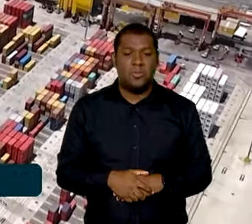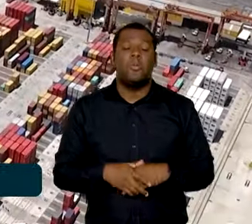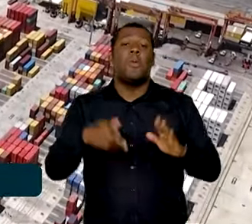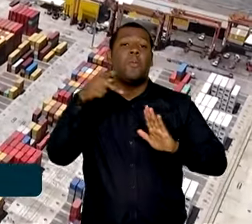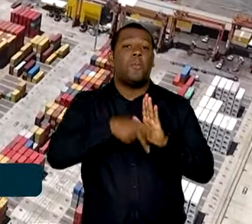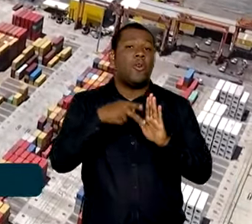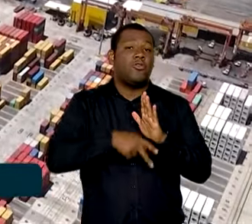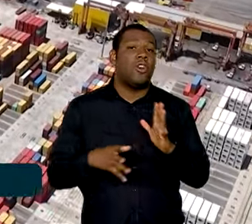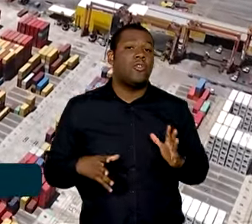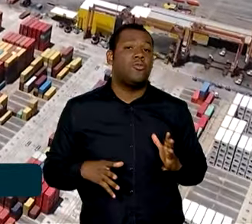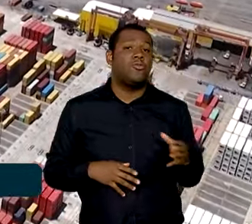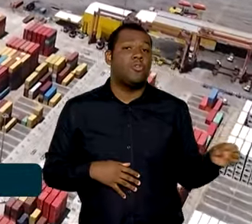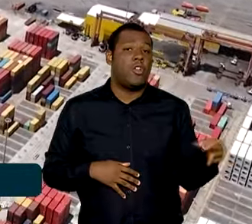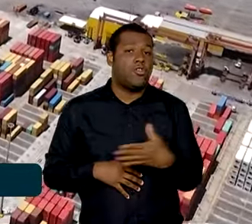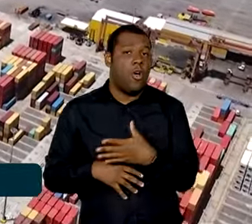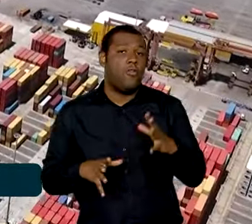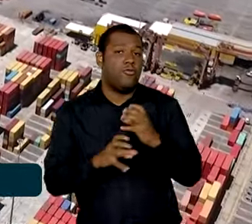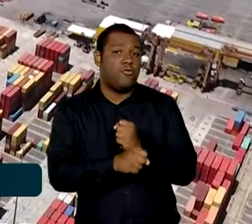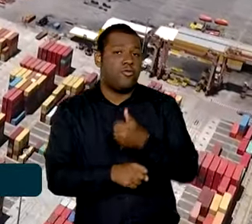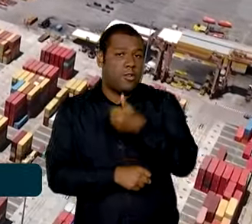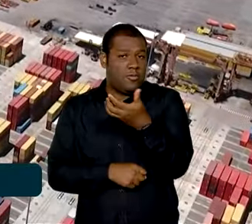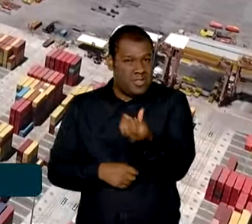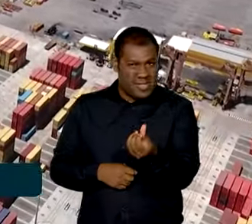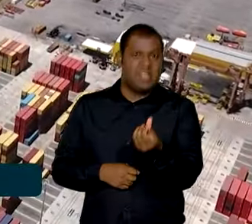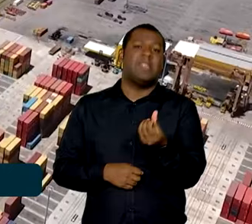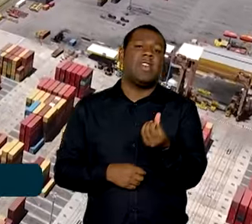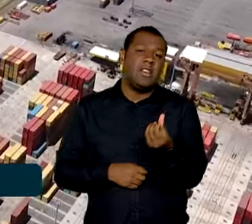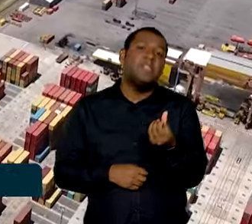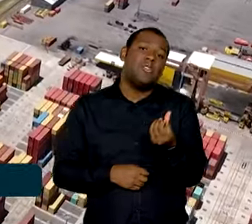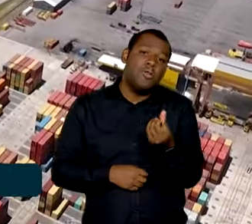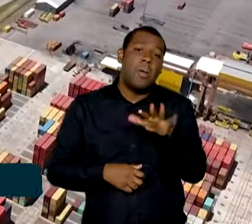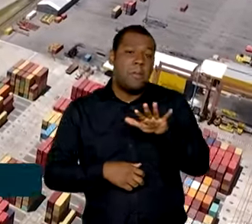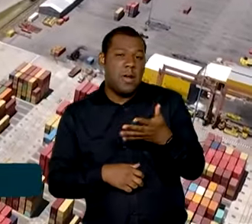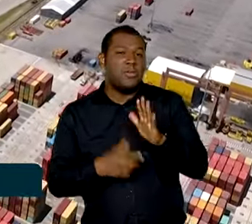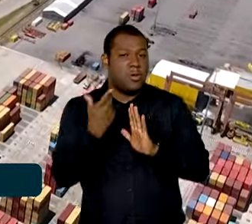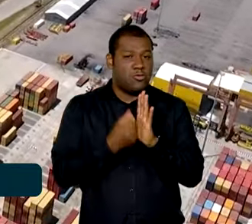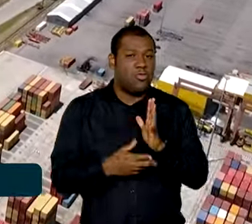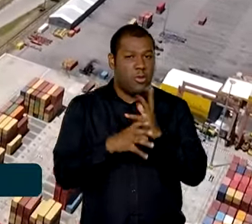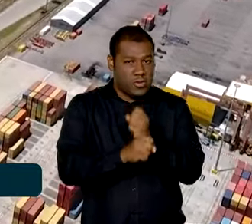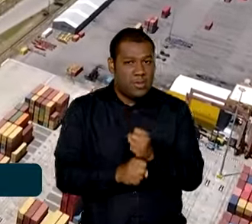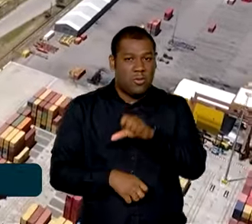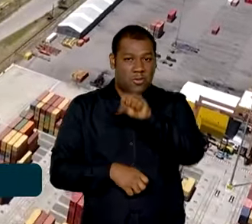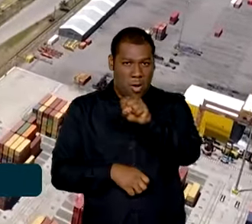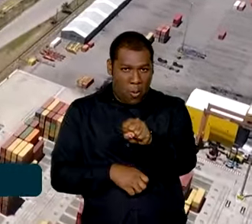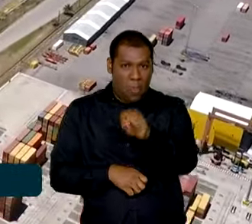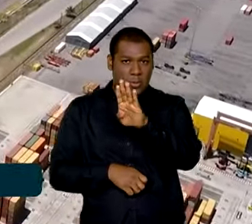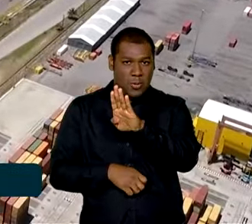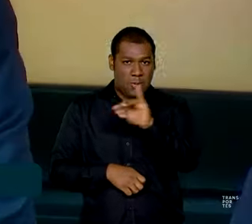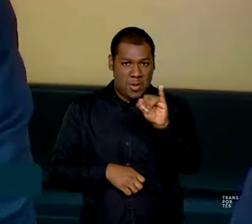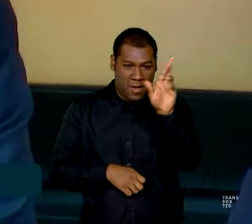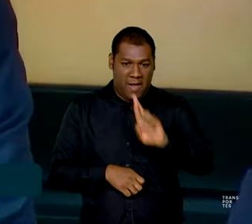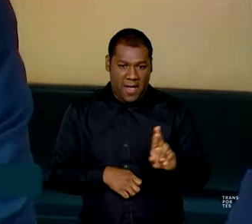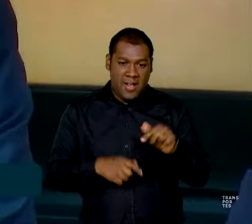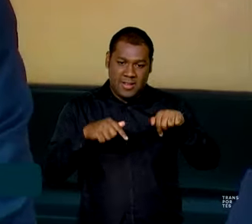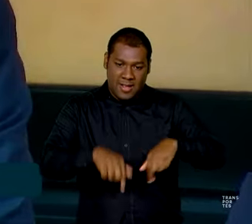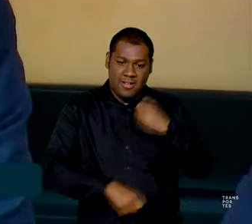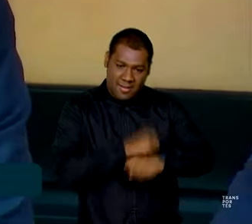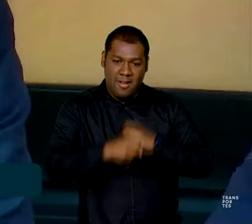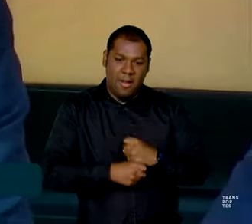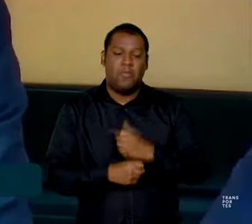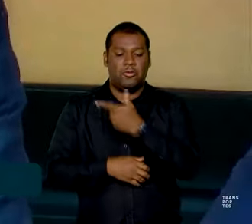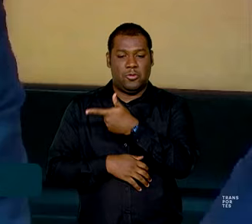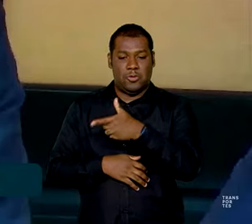projetos de arrendamento, totalizando 8 bilhões de reais, estão previstos para este ano. Eu estou muito